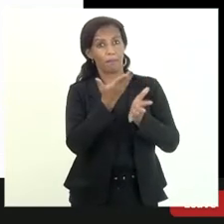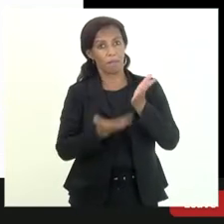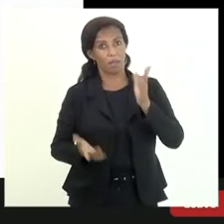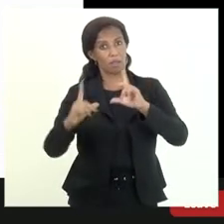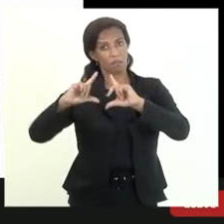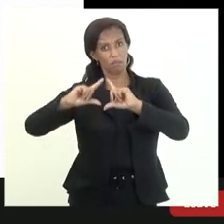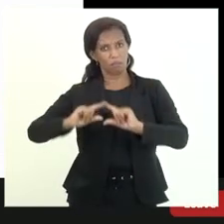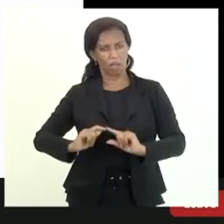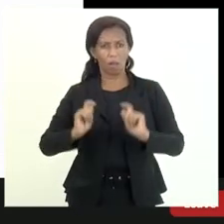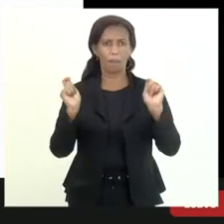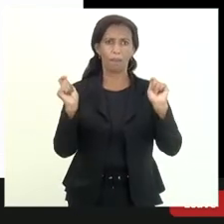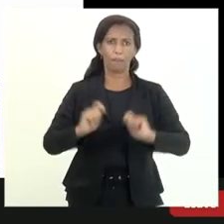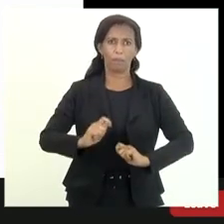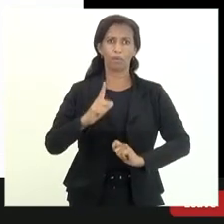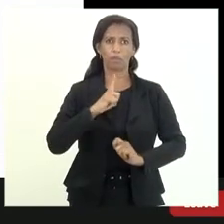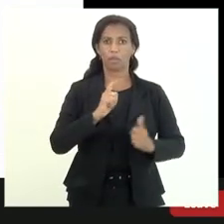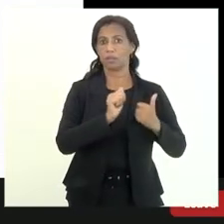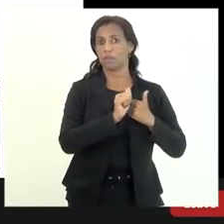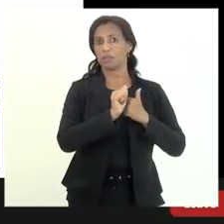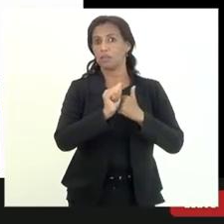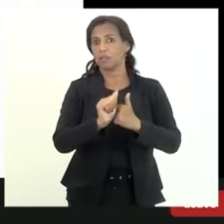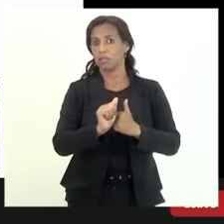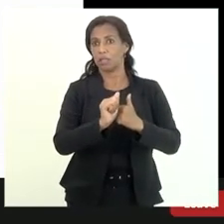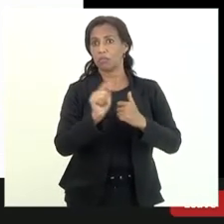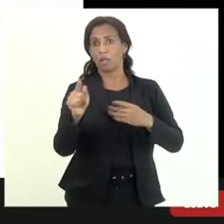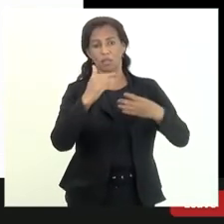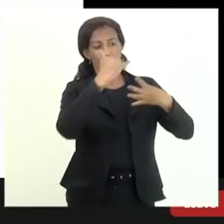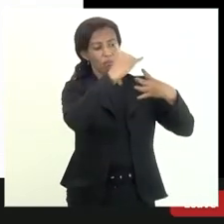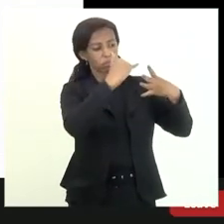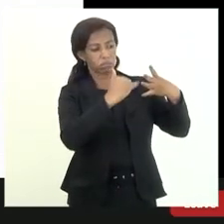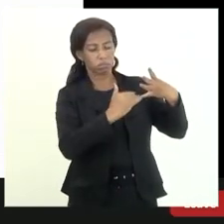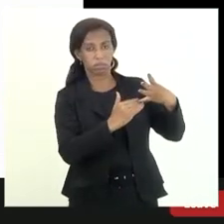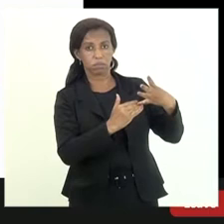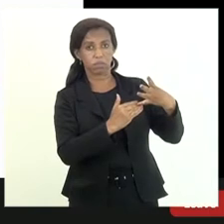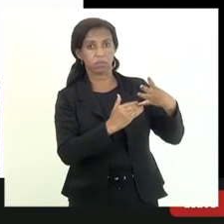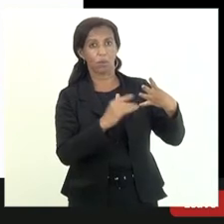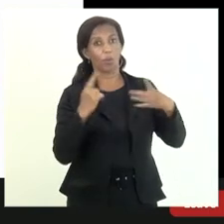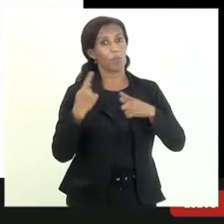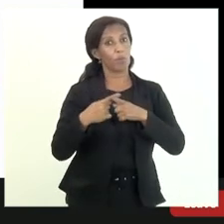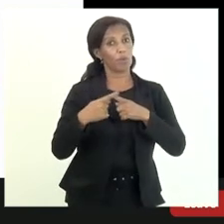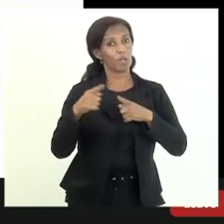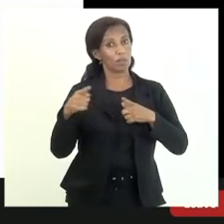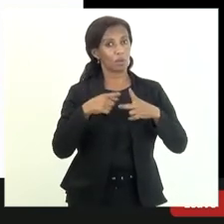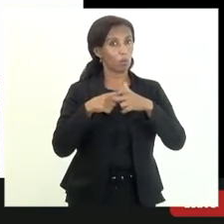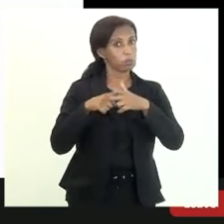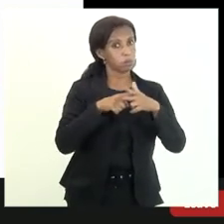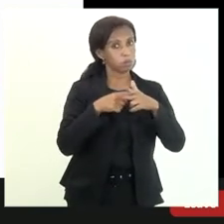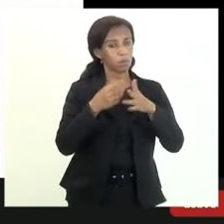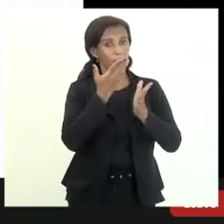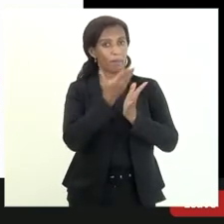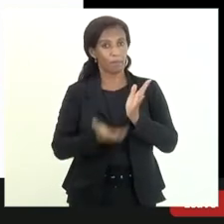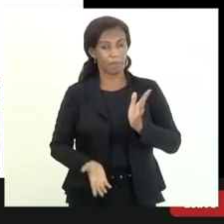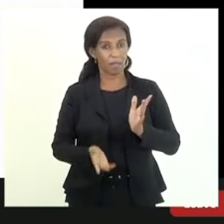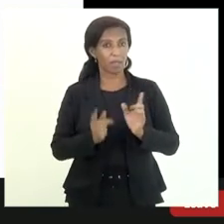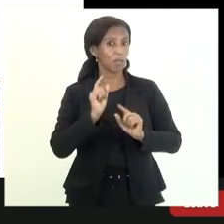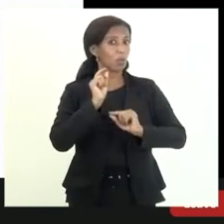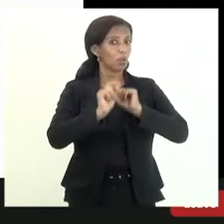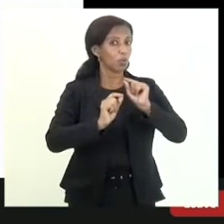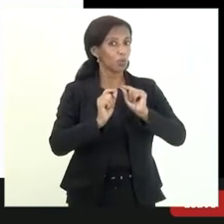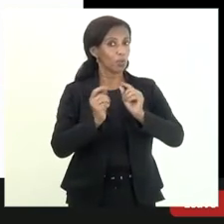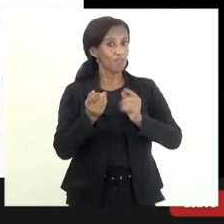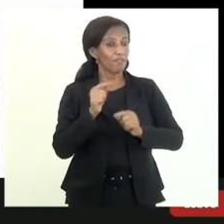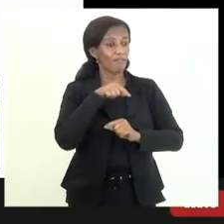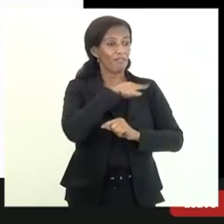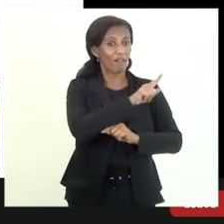provável que eles estão seguindo essa classificação porque eles só estão fazendo o ajuste para perda naquilo que vai para o